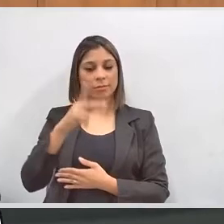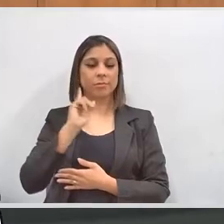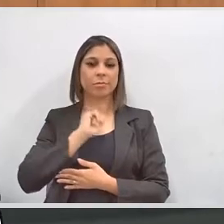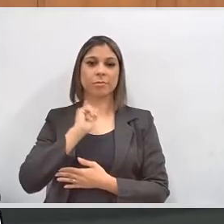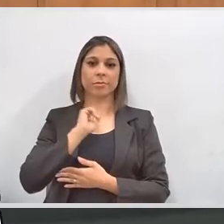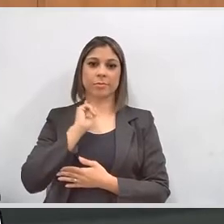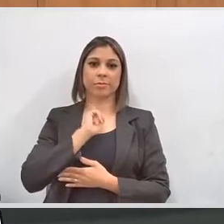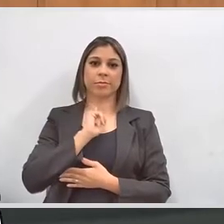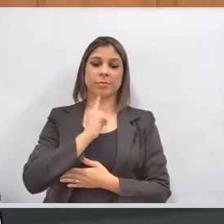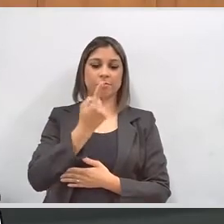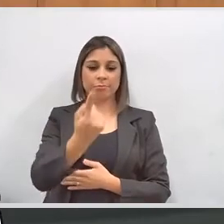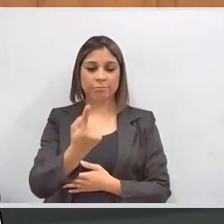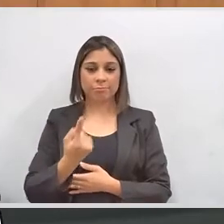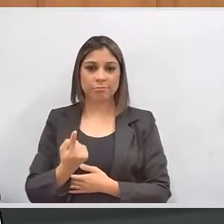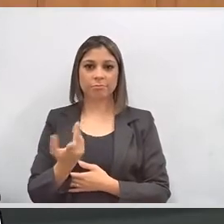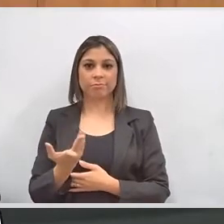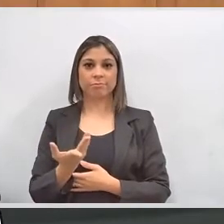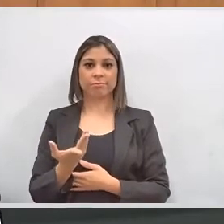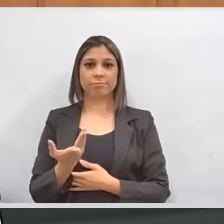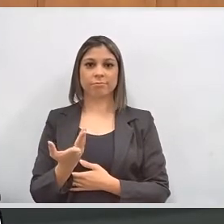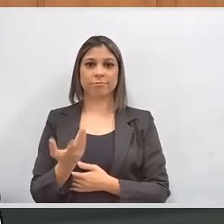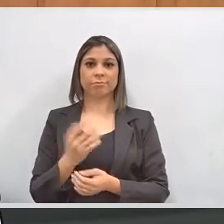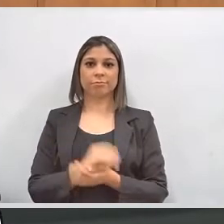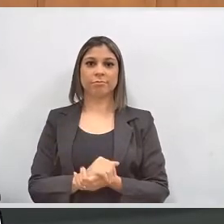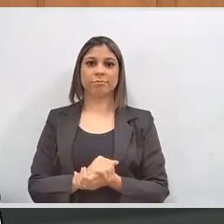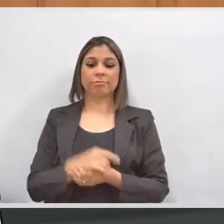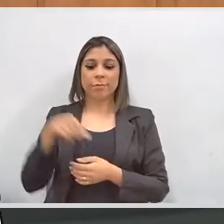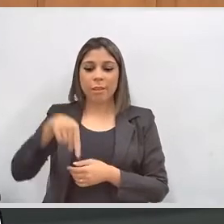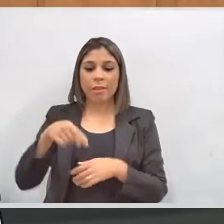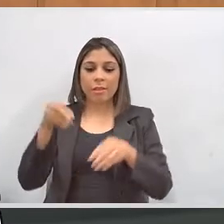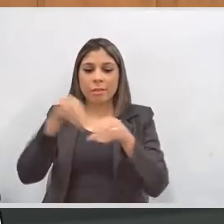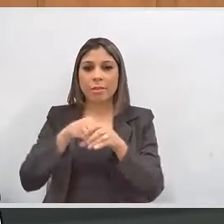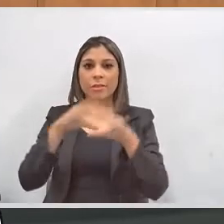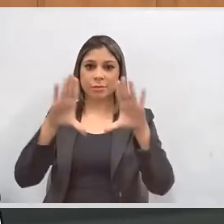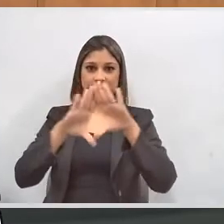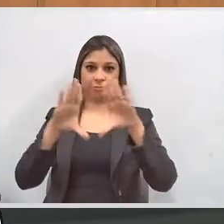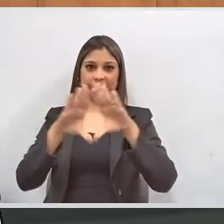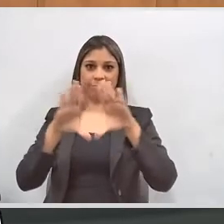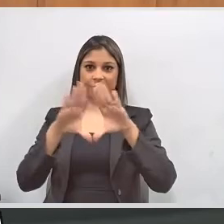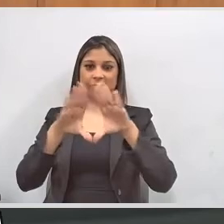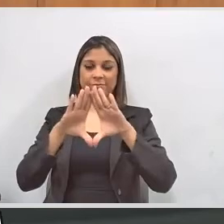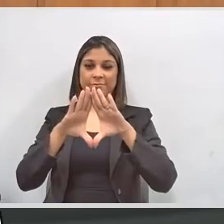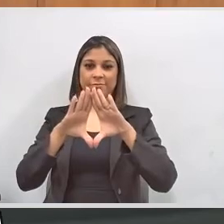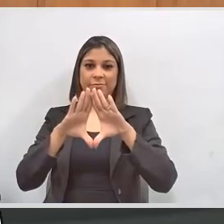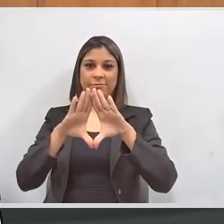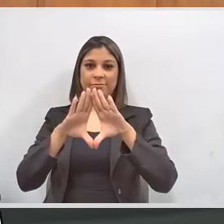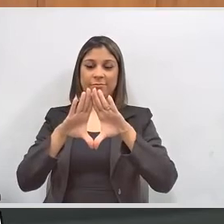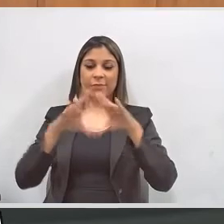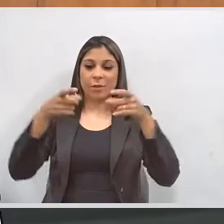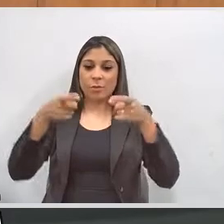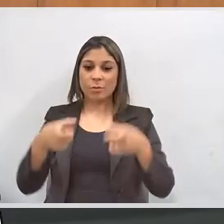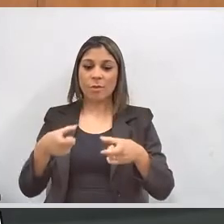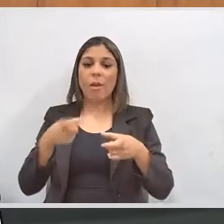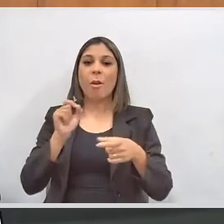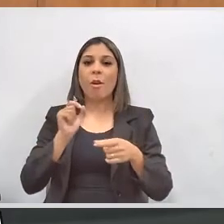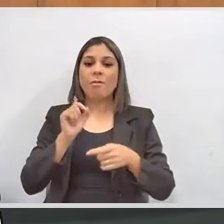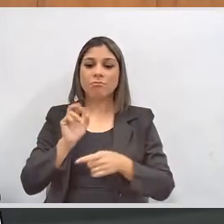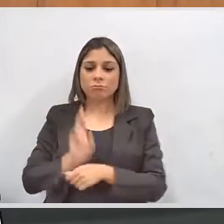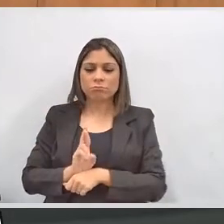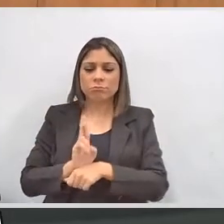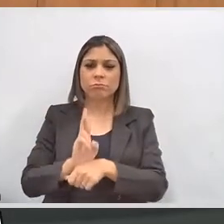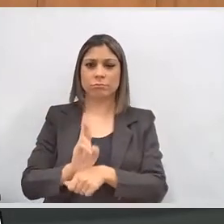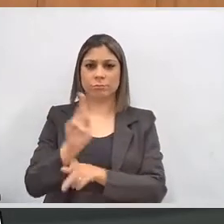viesse aqui, no âmbito da Casa Parlamentar, no âmbito da representação